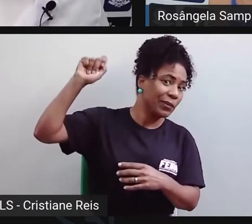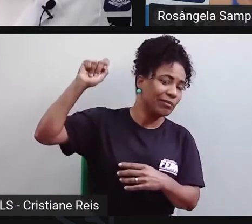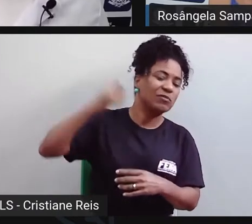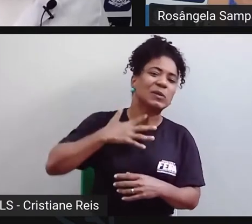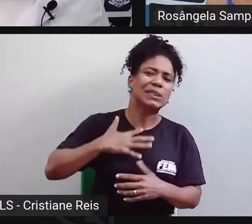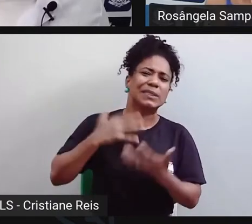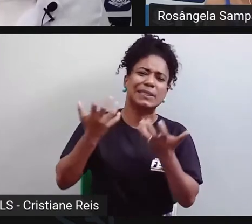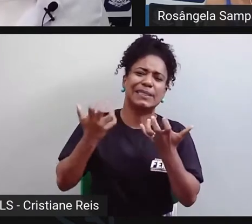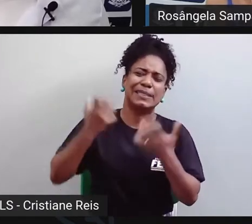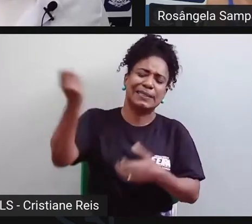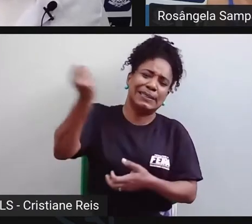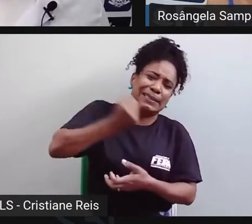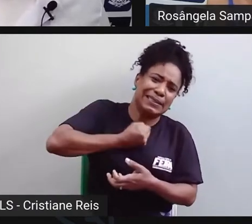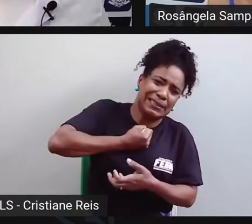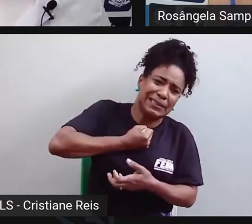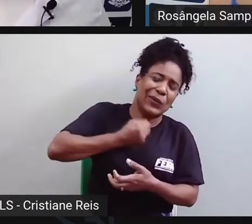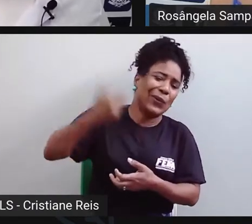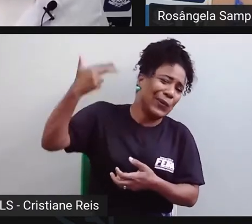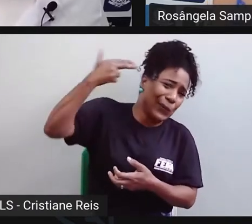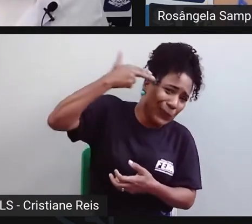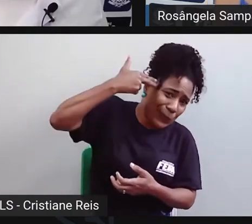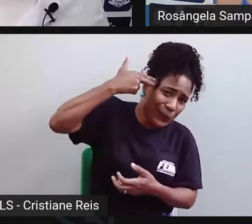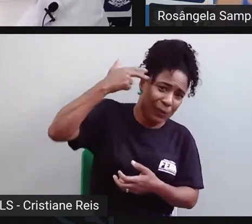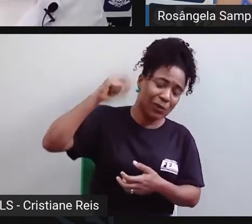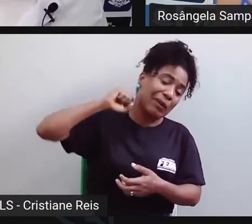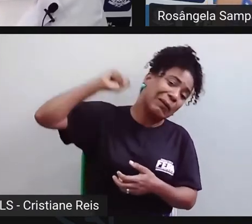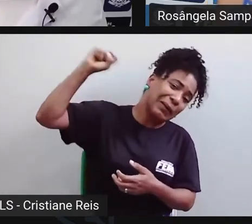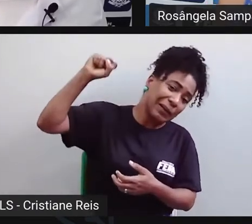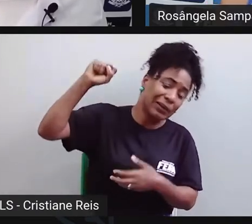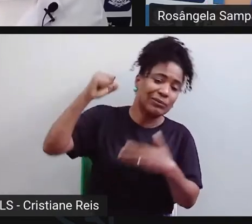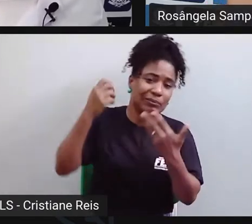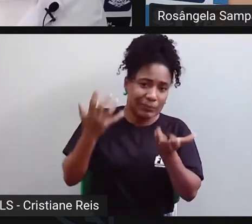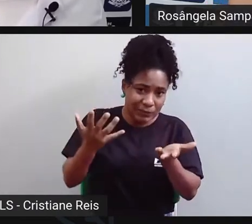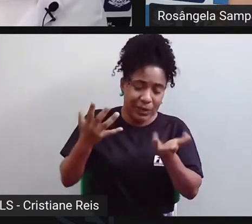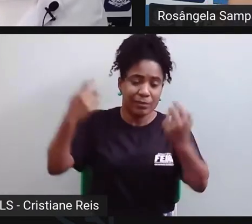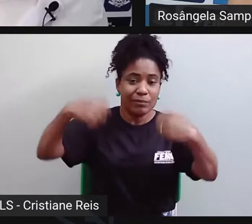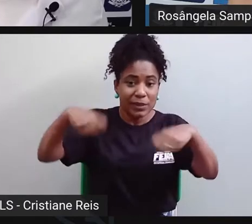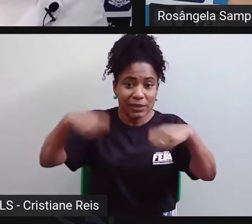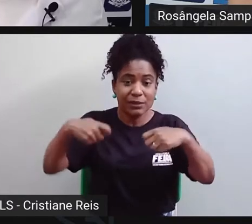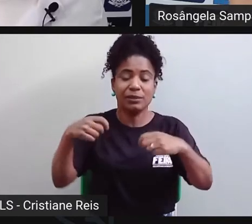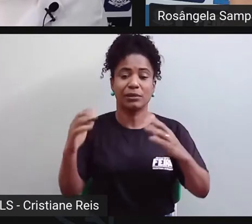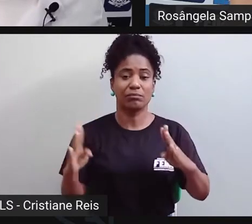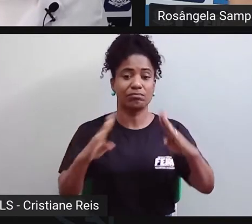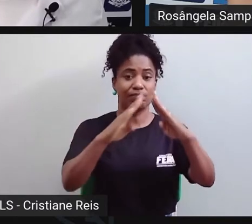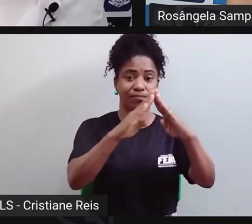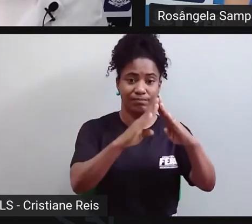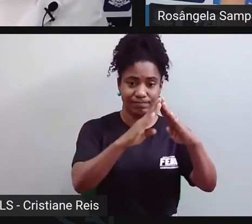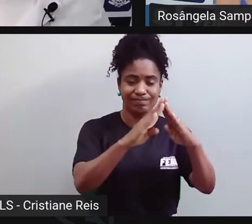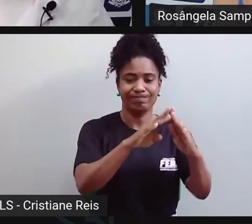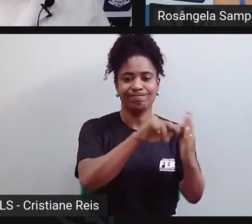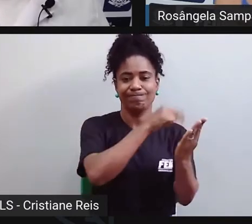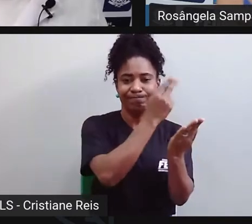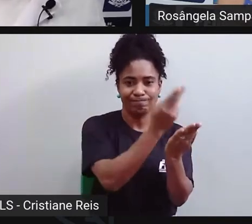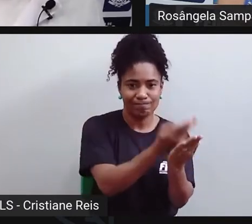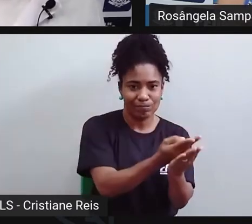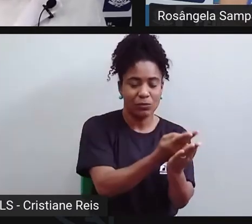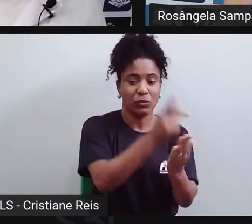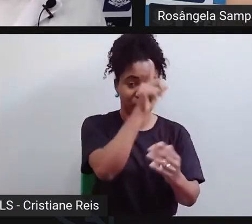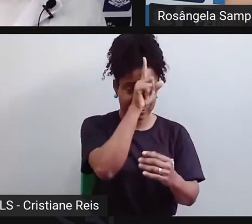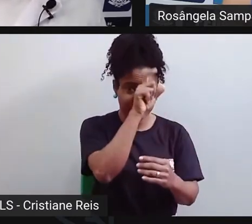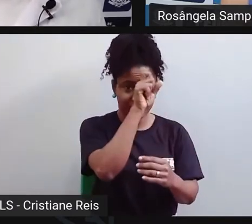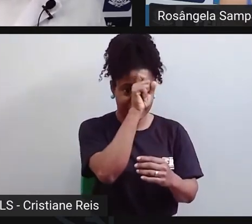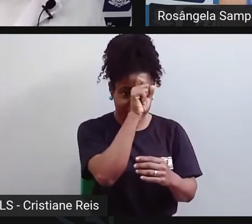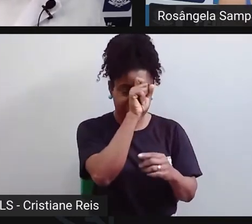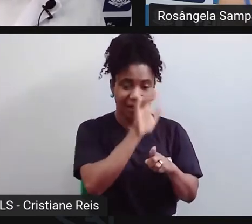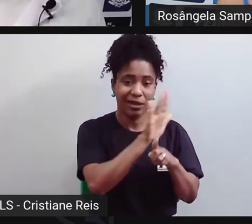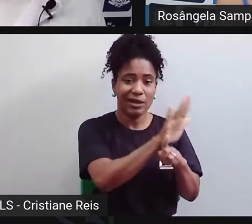tratamento, ela precisa, às vezes, de uma internação. Agora, só que agora, uma internação de curto prazo e em outra condição que não